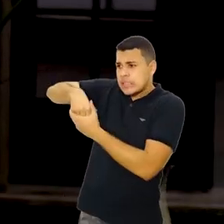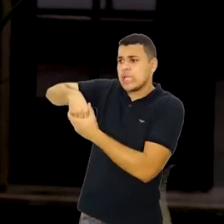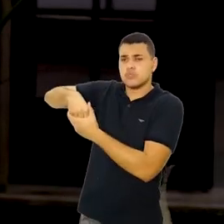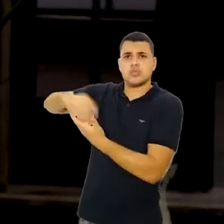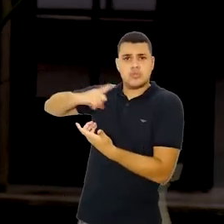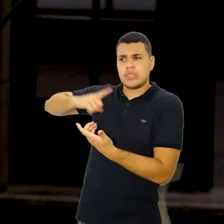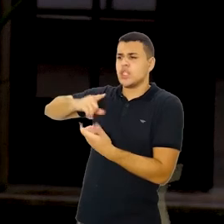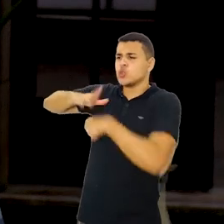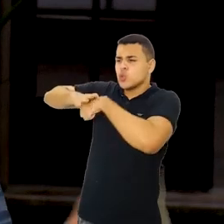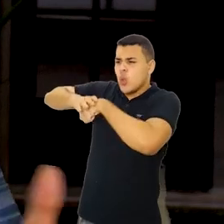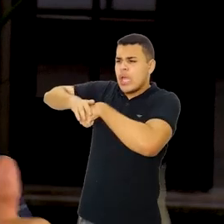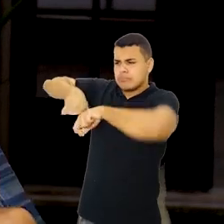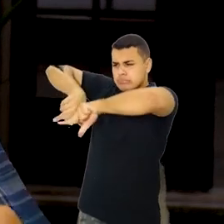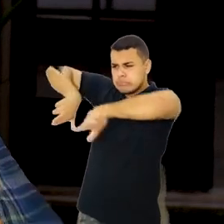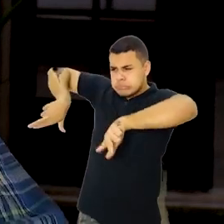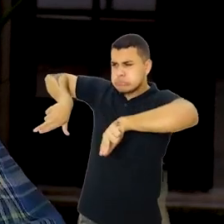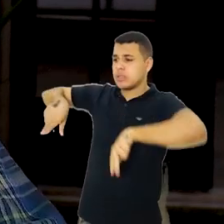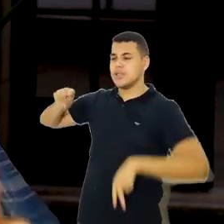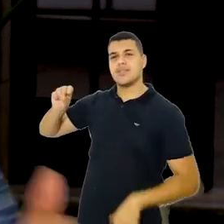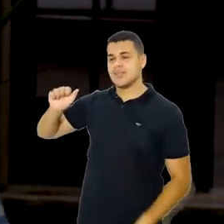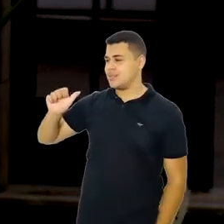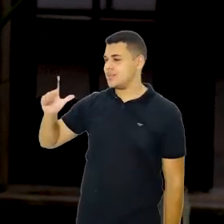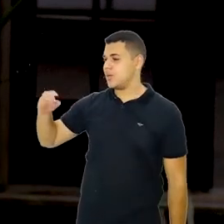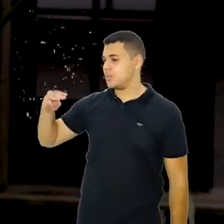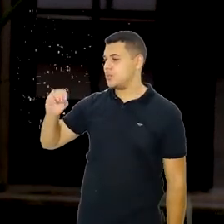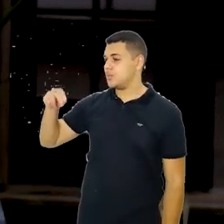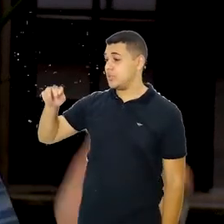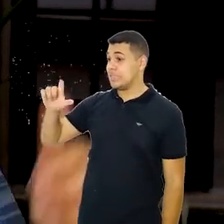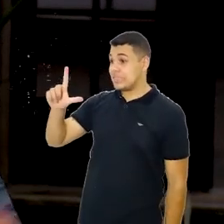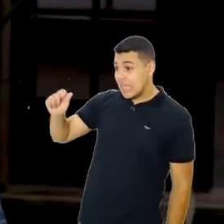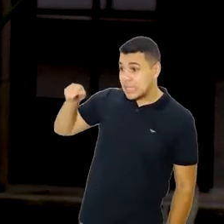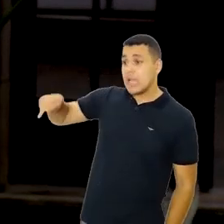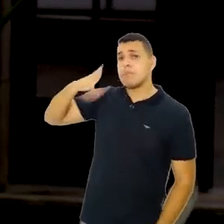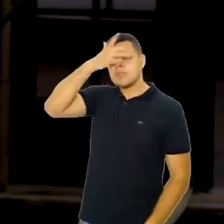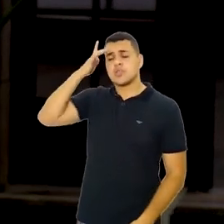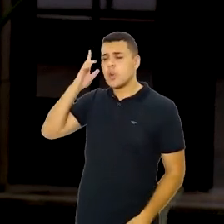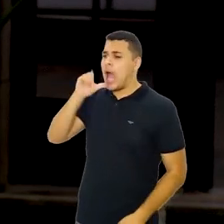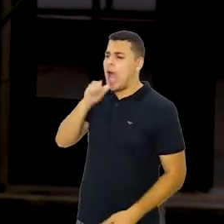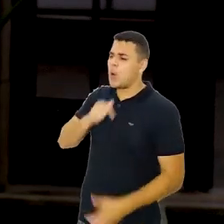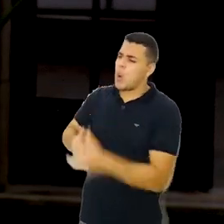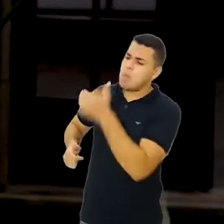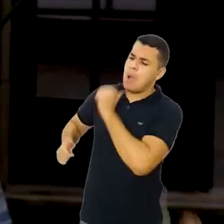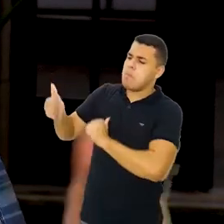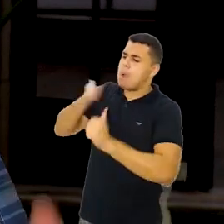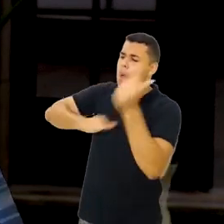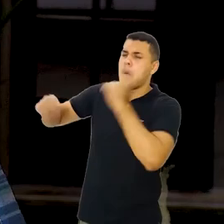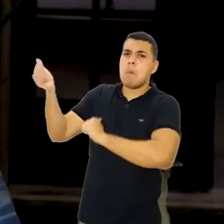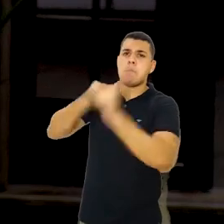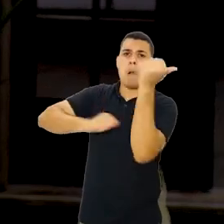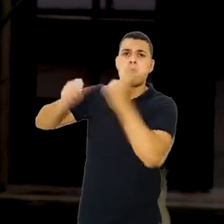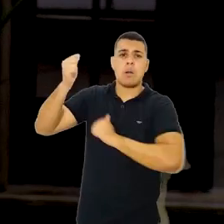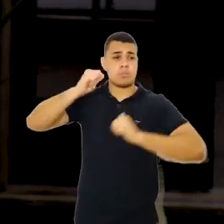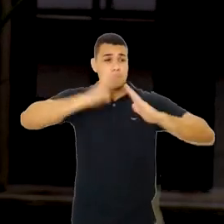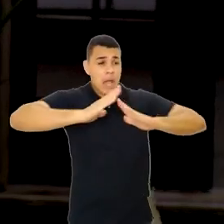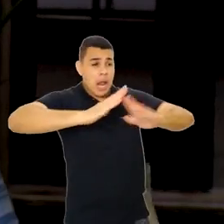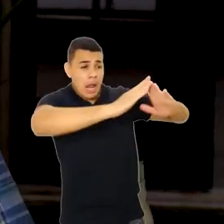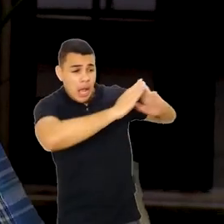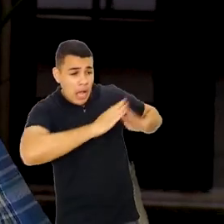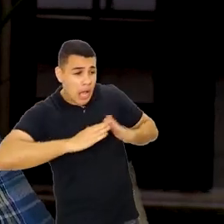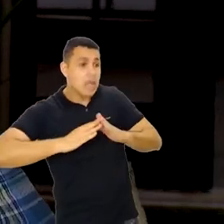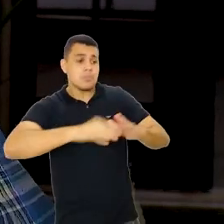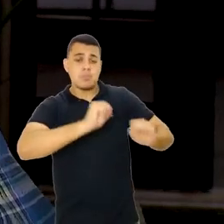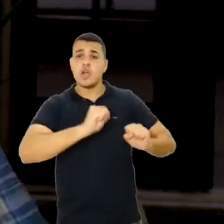grande reservatório que abastece toda uma cidade e ele foi contaminado com a salmonela. E aí você pode ter, naquela cidade,